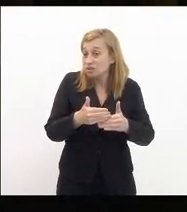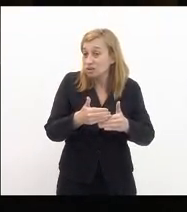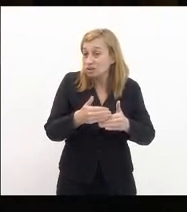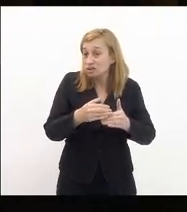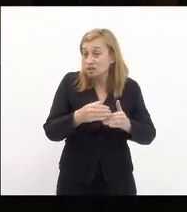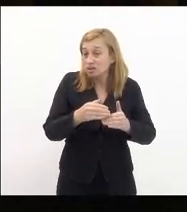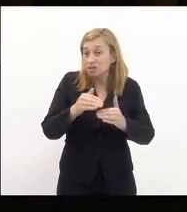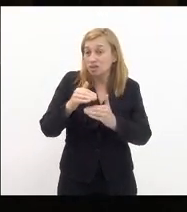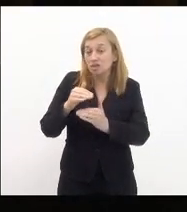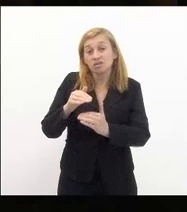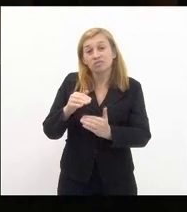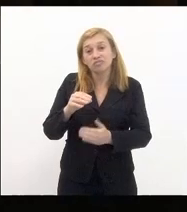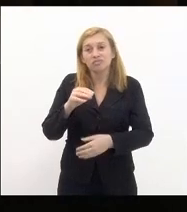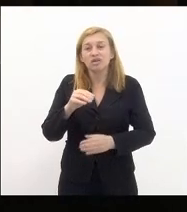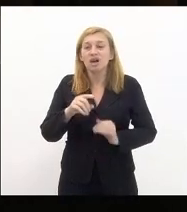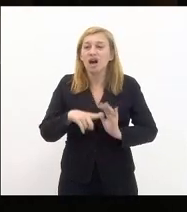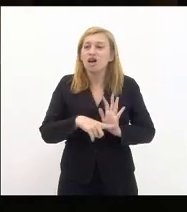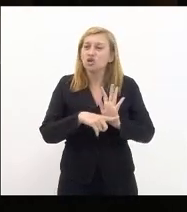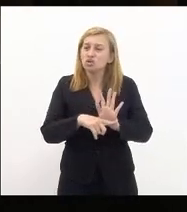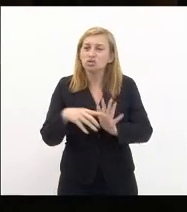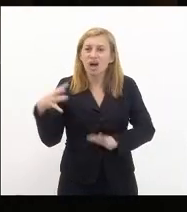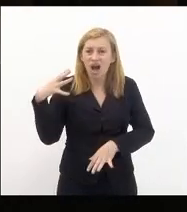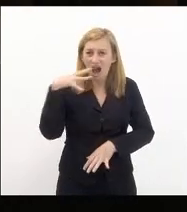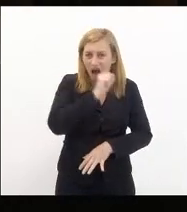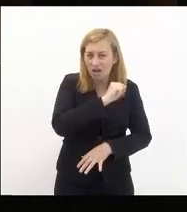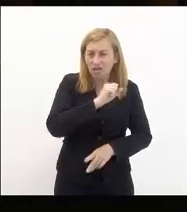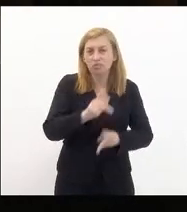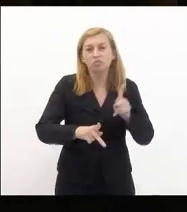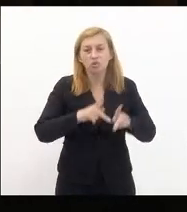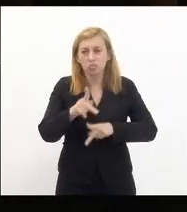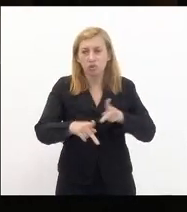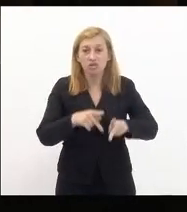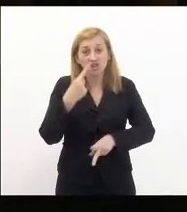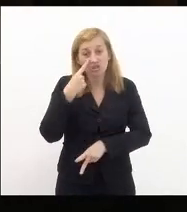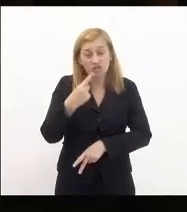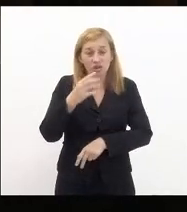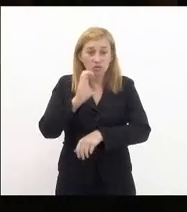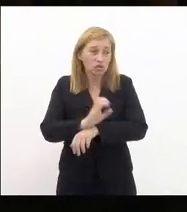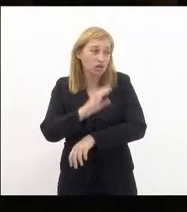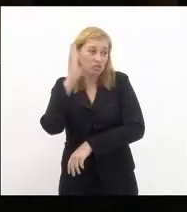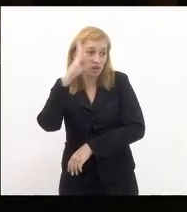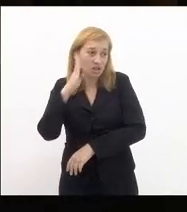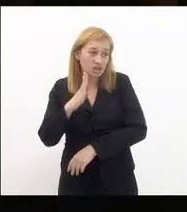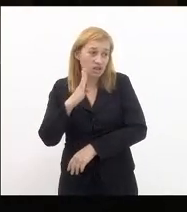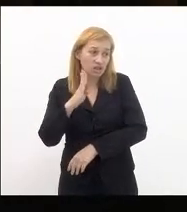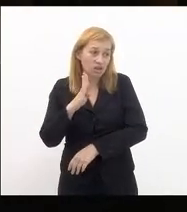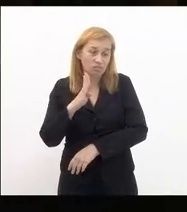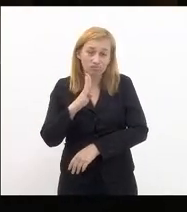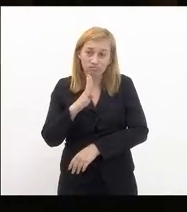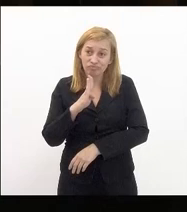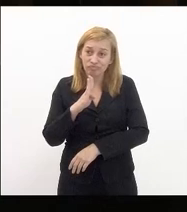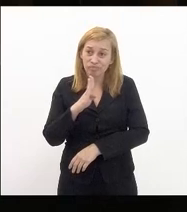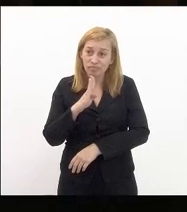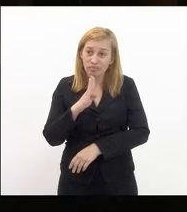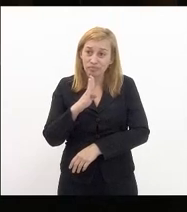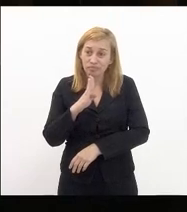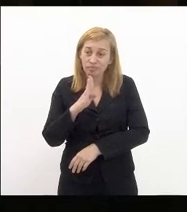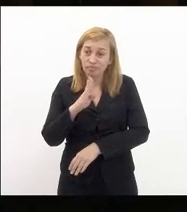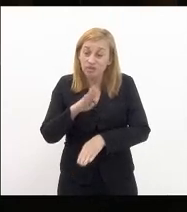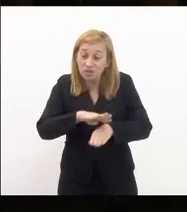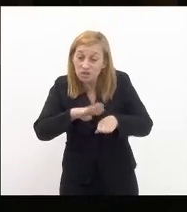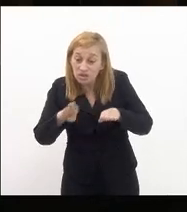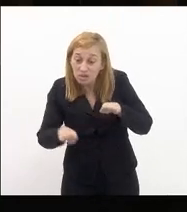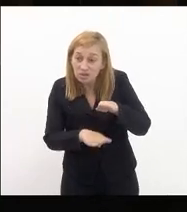emergencial a nossa população a gente vê o estado brasileiro circumbindo a um governo